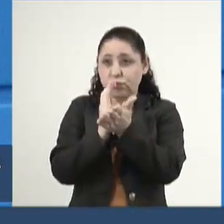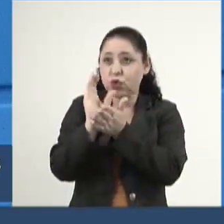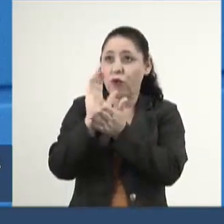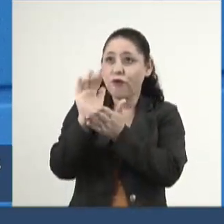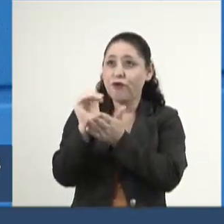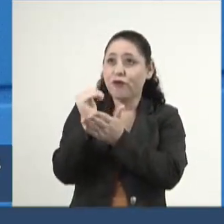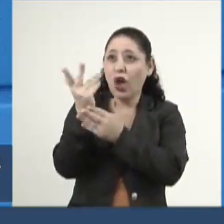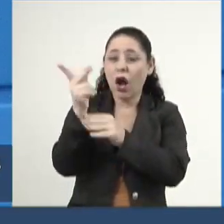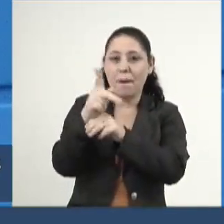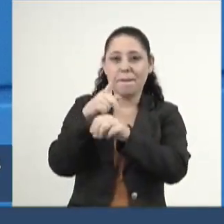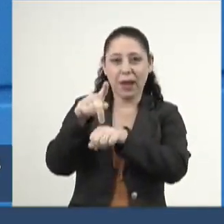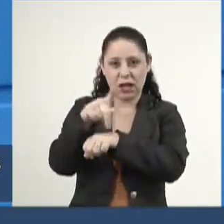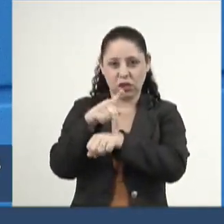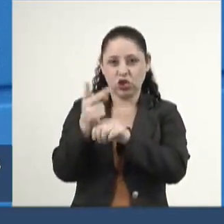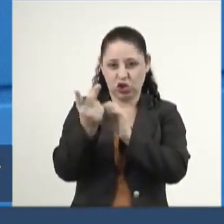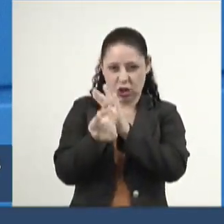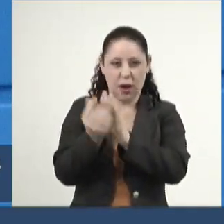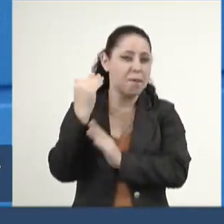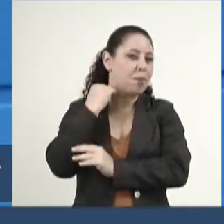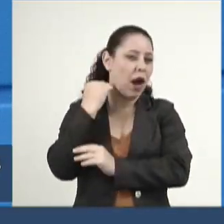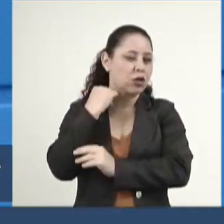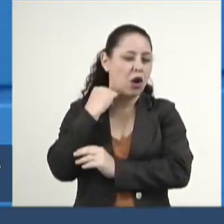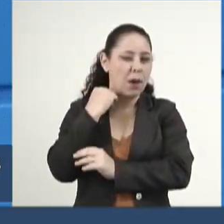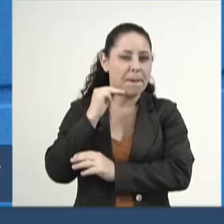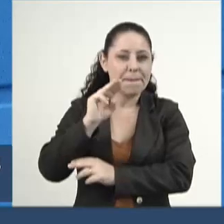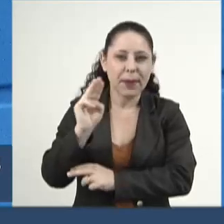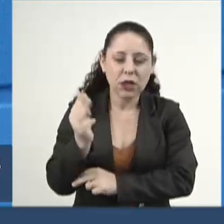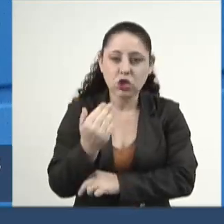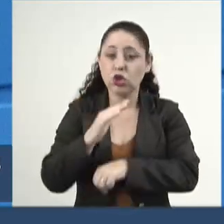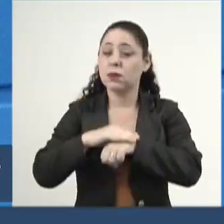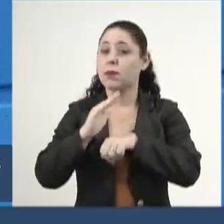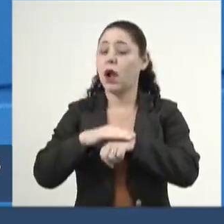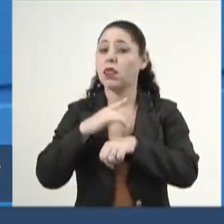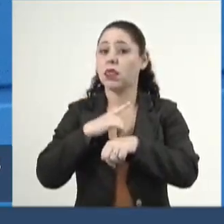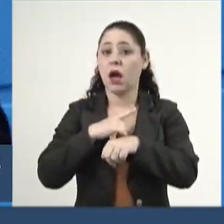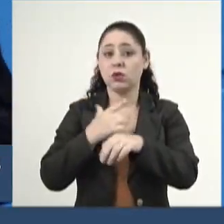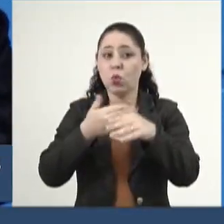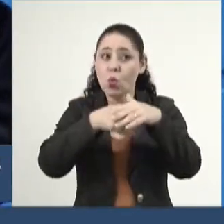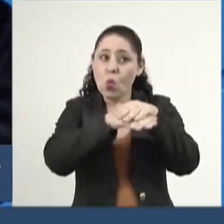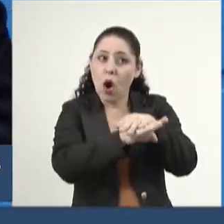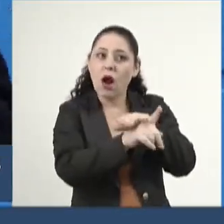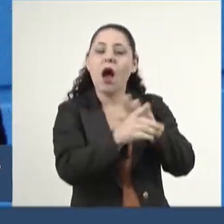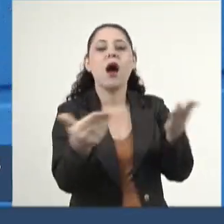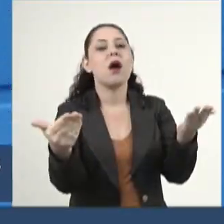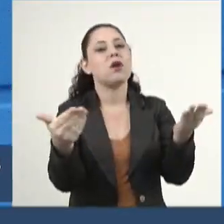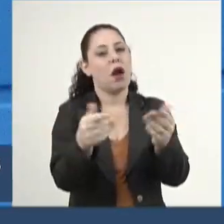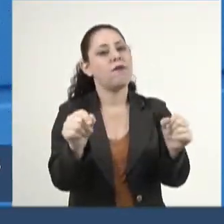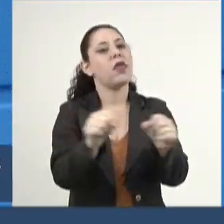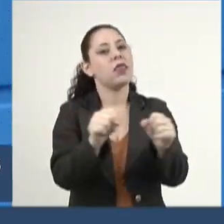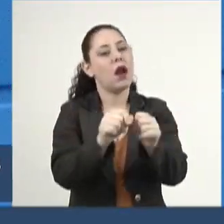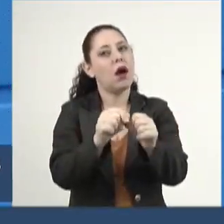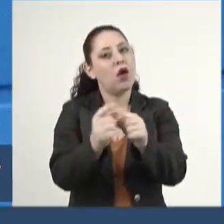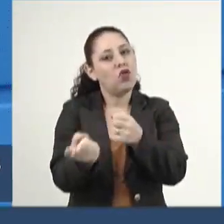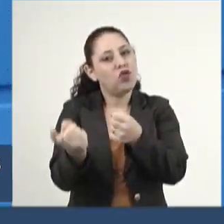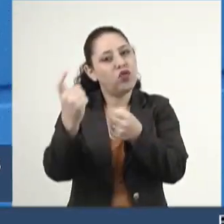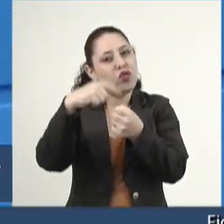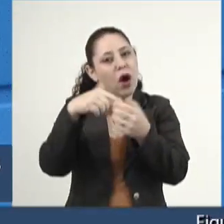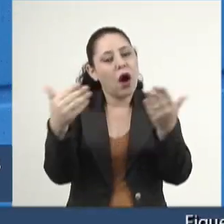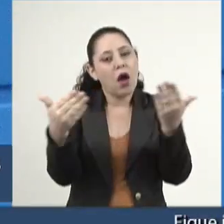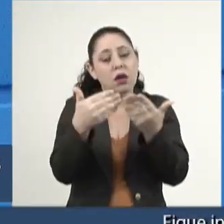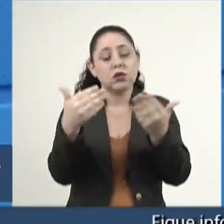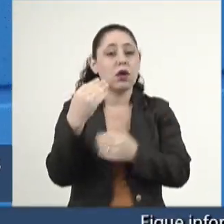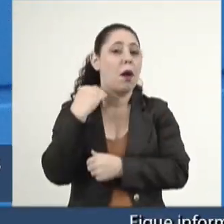São bilhões a mais, bilhões a mais, que vai entrar no cofre do governo federal, que vai